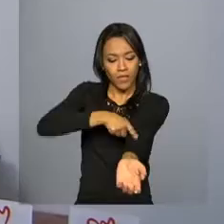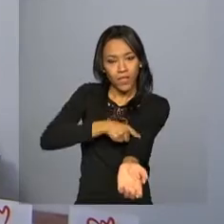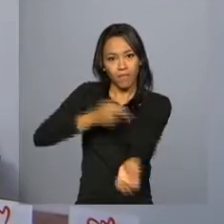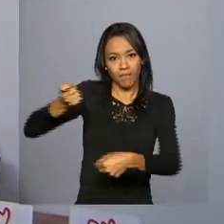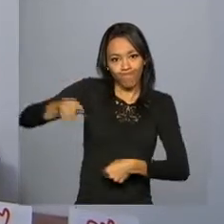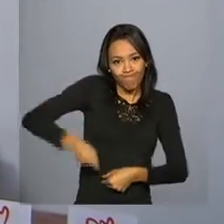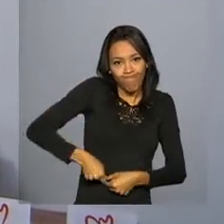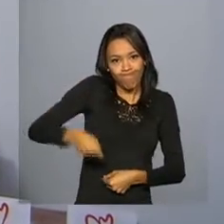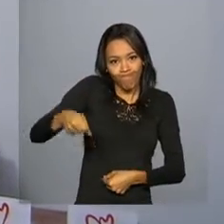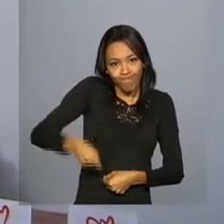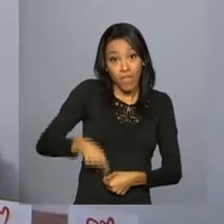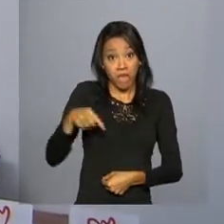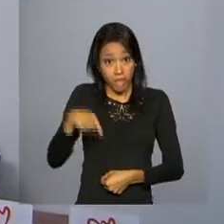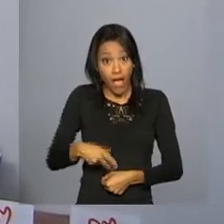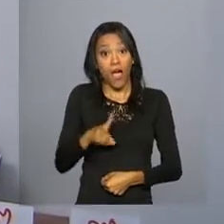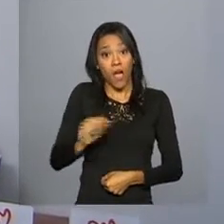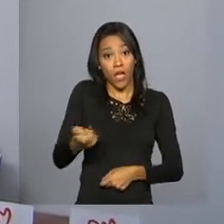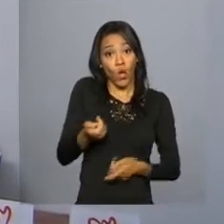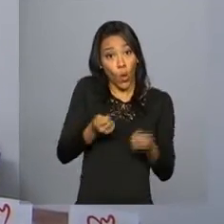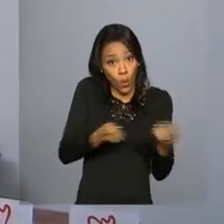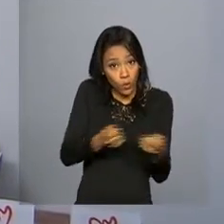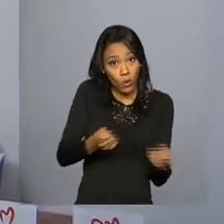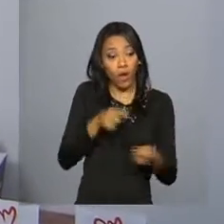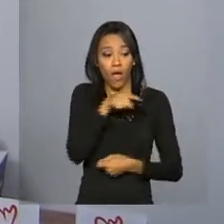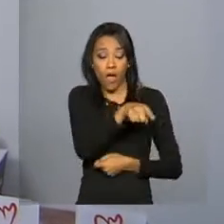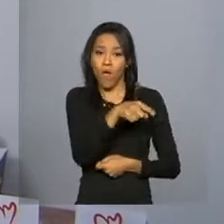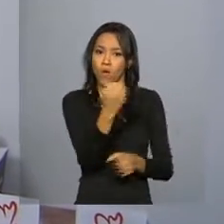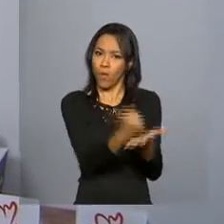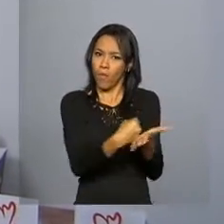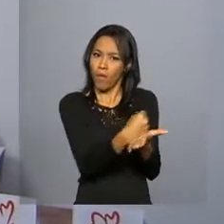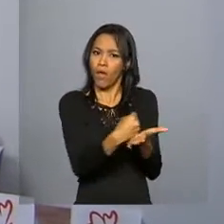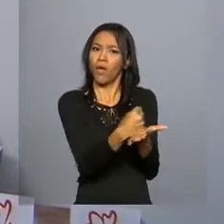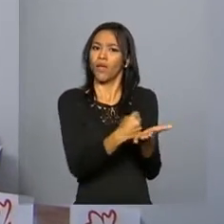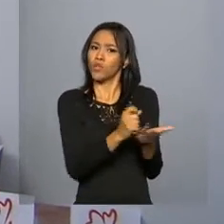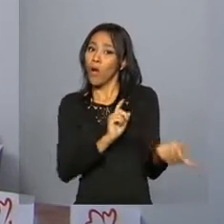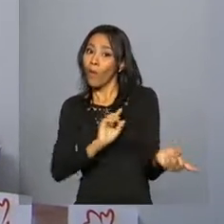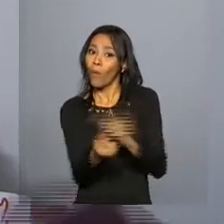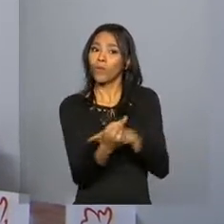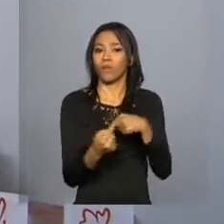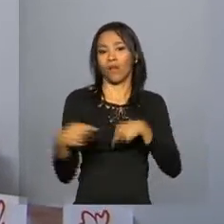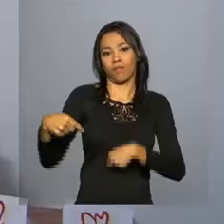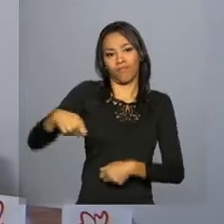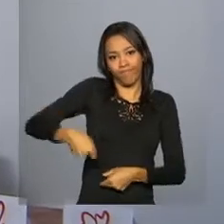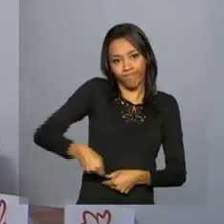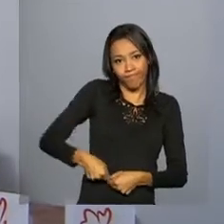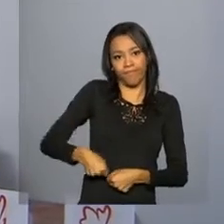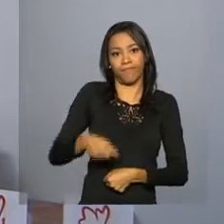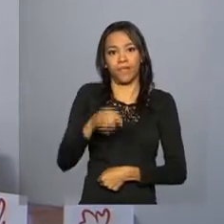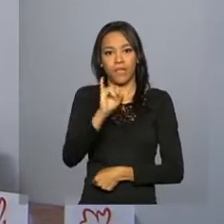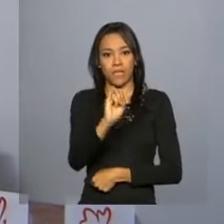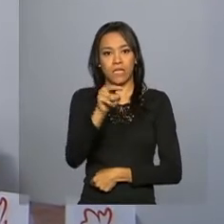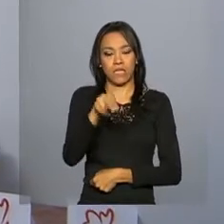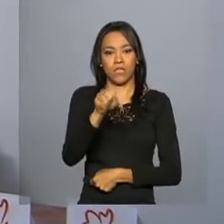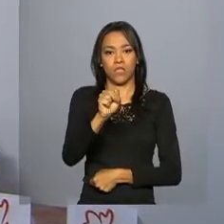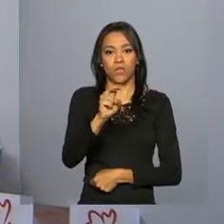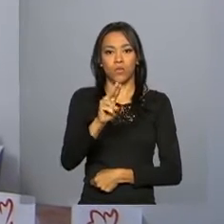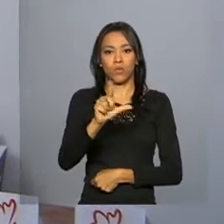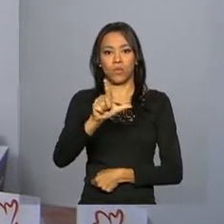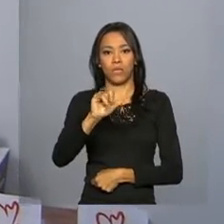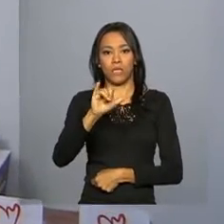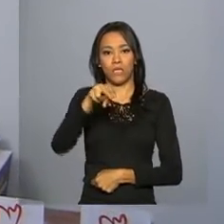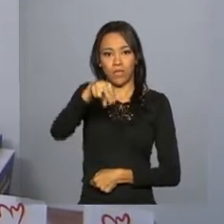biofármaco também vai controlar, mas de uma forma contrária ao da insulina. Como foi essa participação do Inovativa?